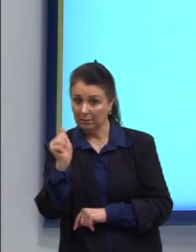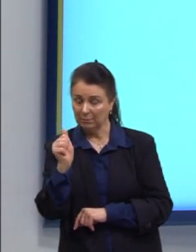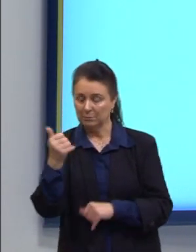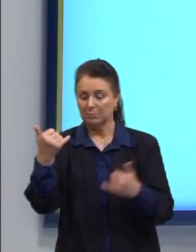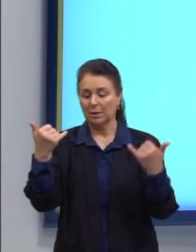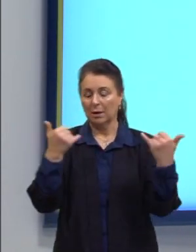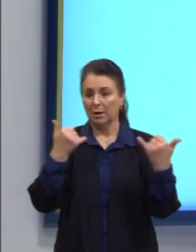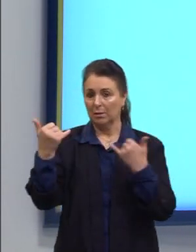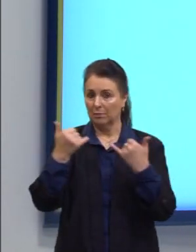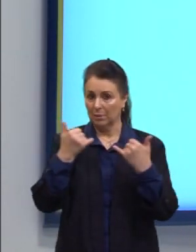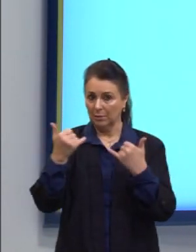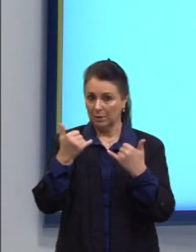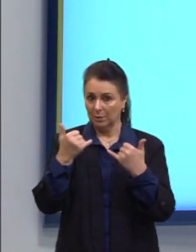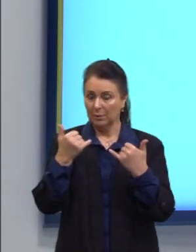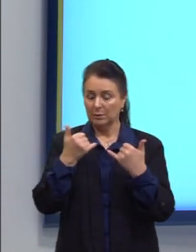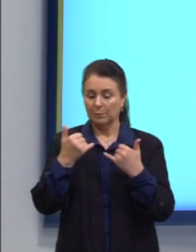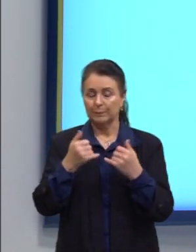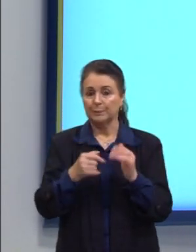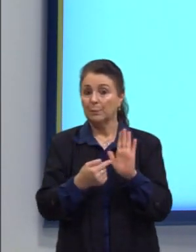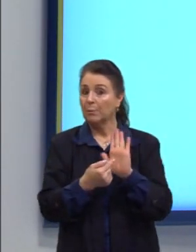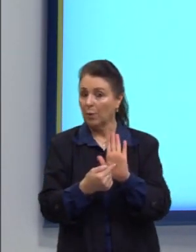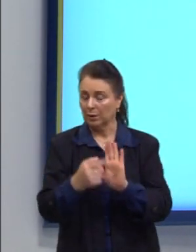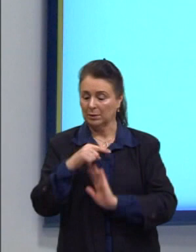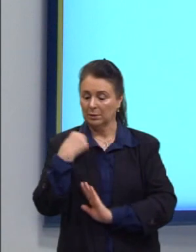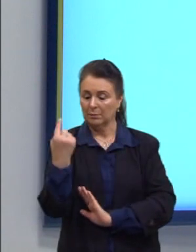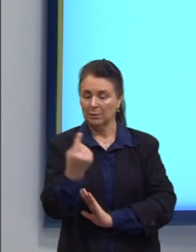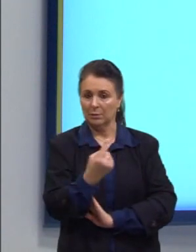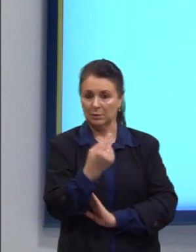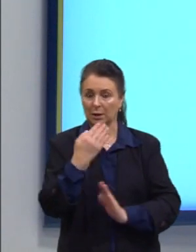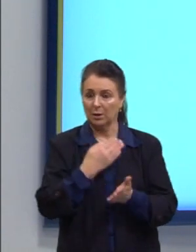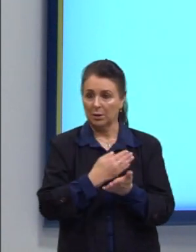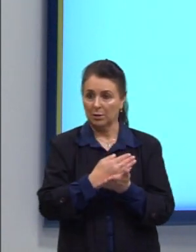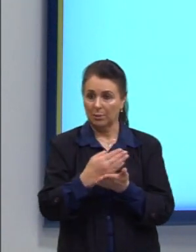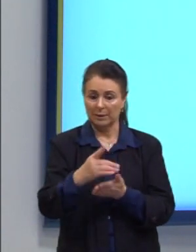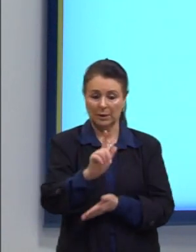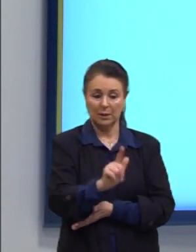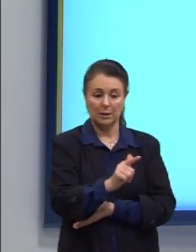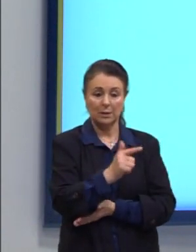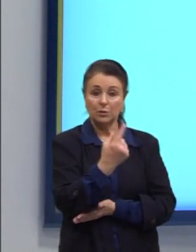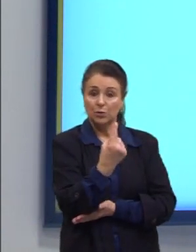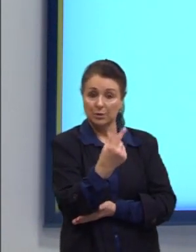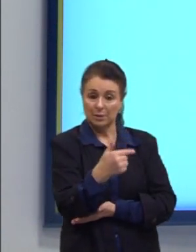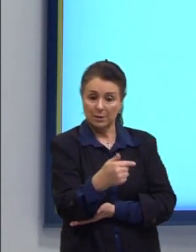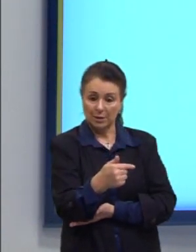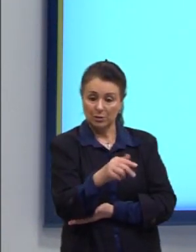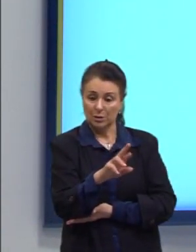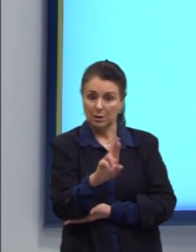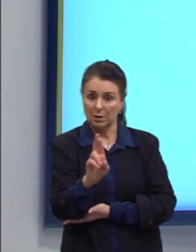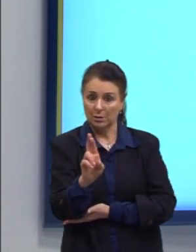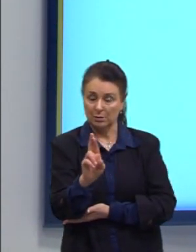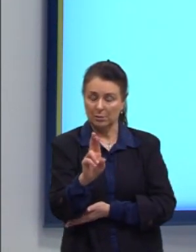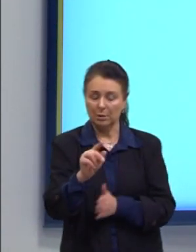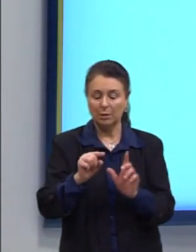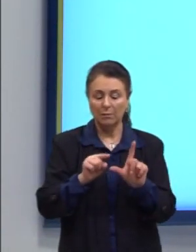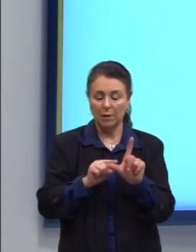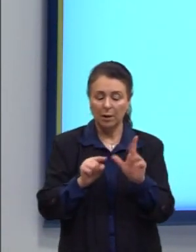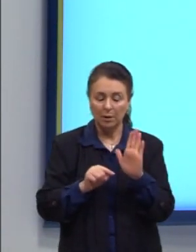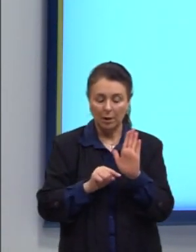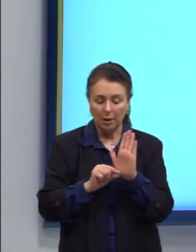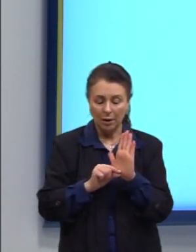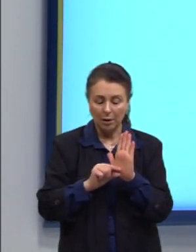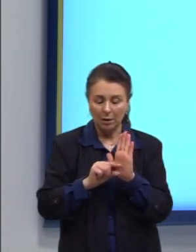enunciado, nos remete a essa semirreta. Ela parte ali, né, nos 17 reais e, e aí vai crescendo.